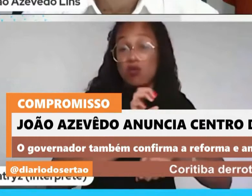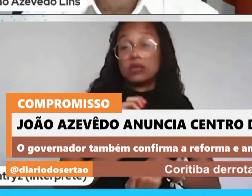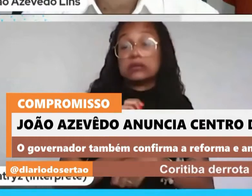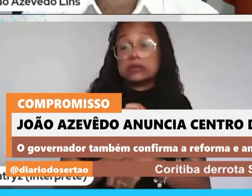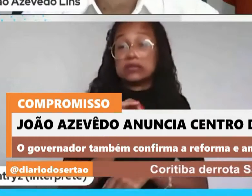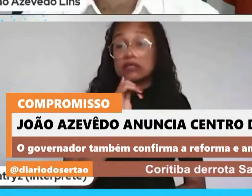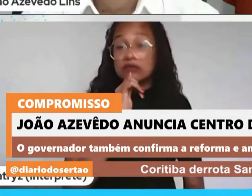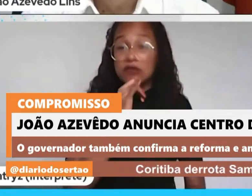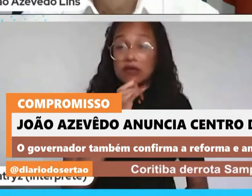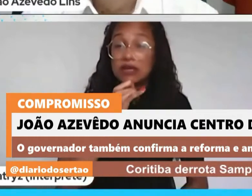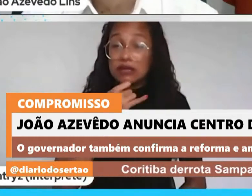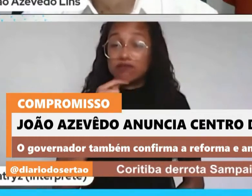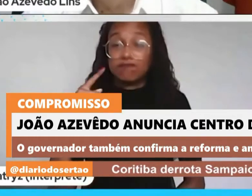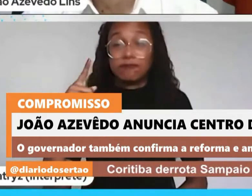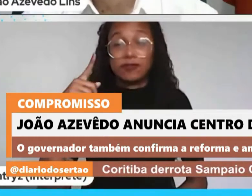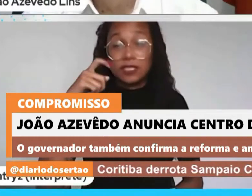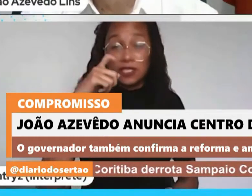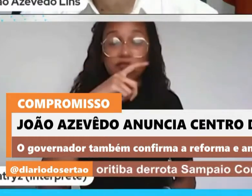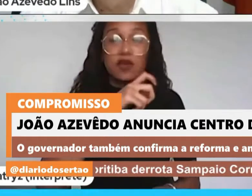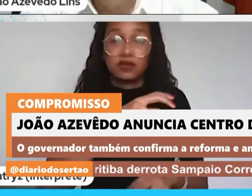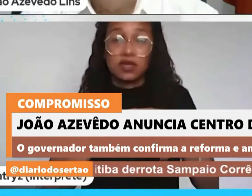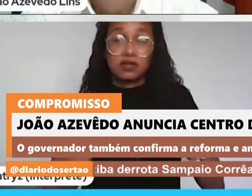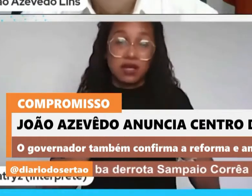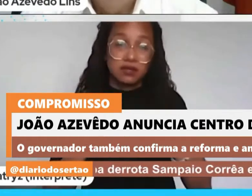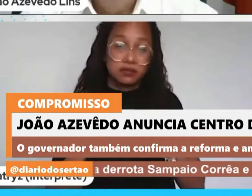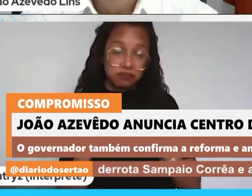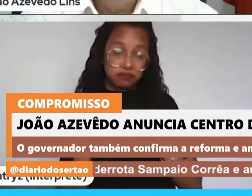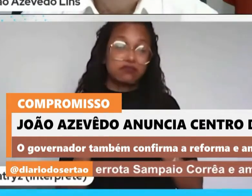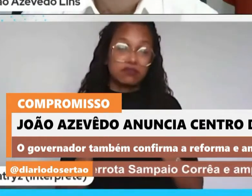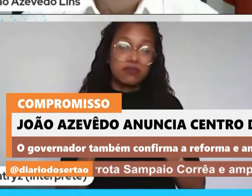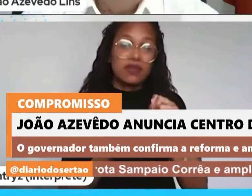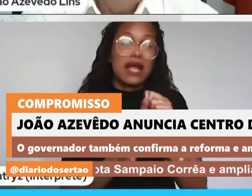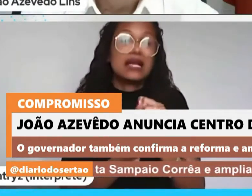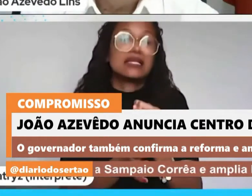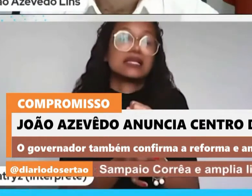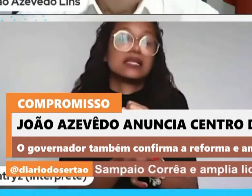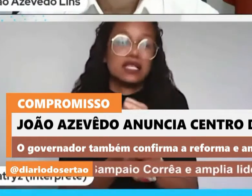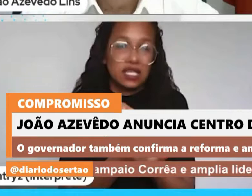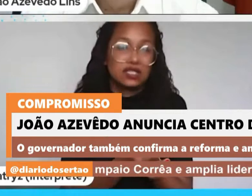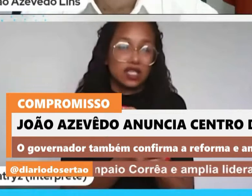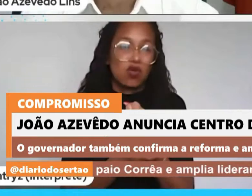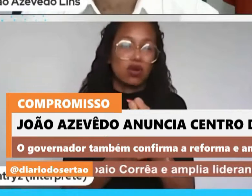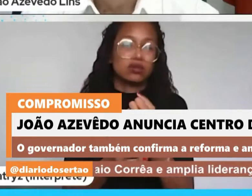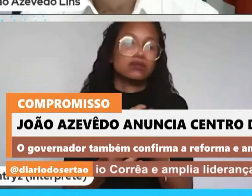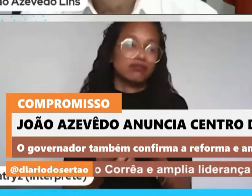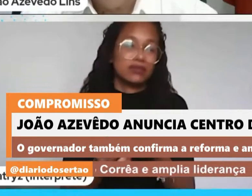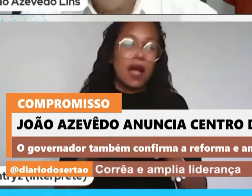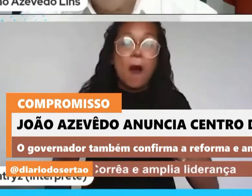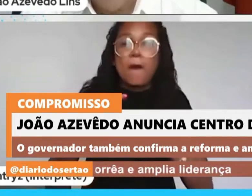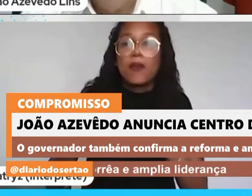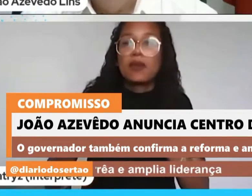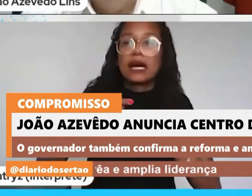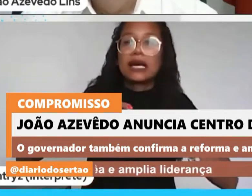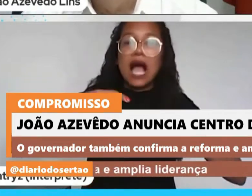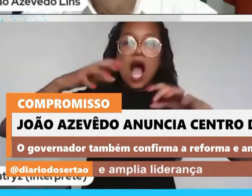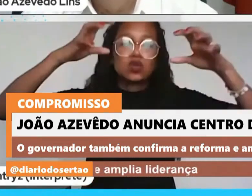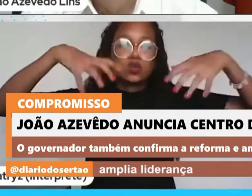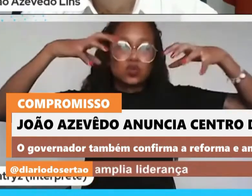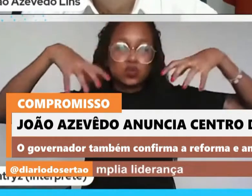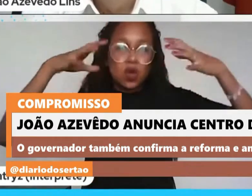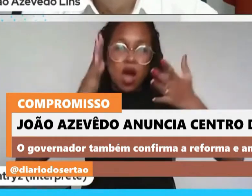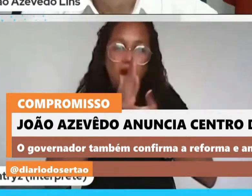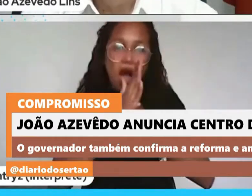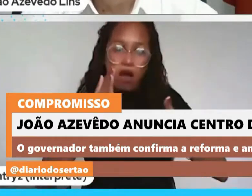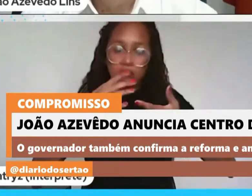eu diria, de dificuldade com relação à segurança hídrica, até porque as chuvas chegaram